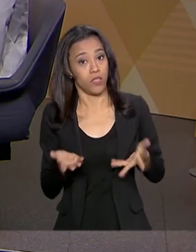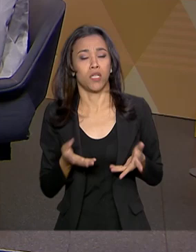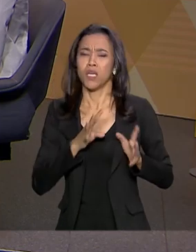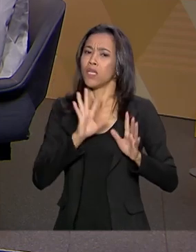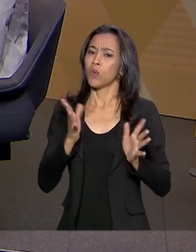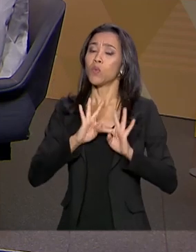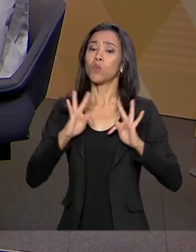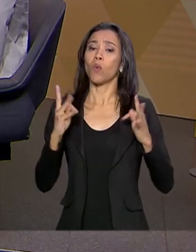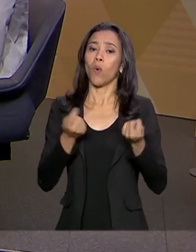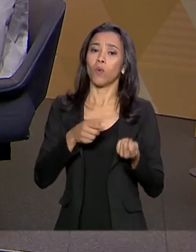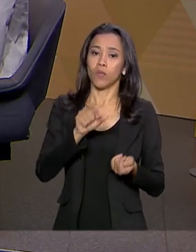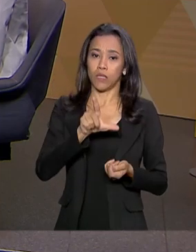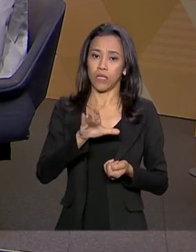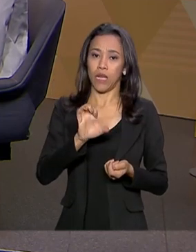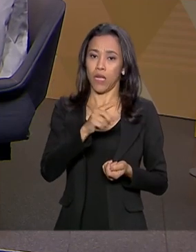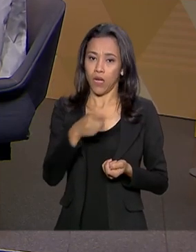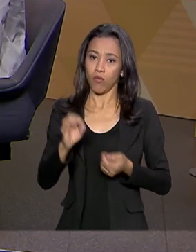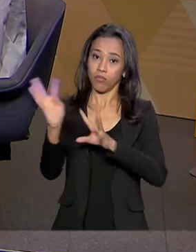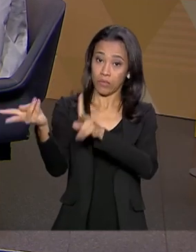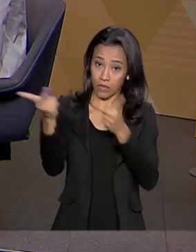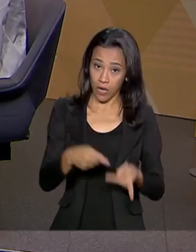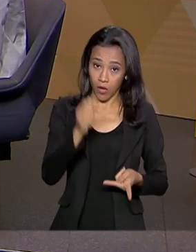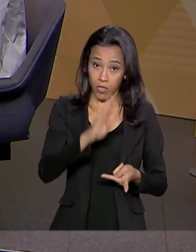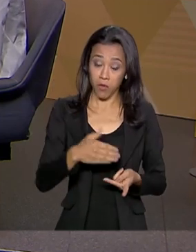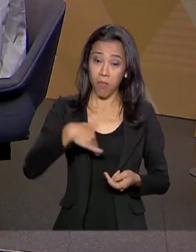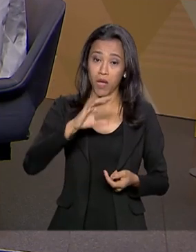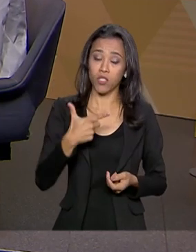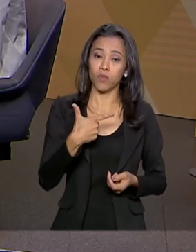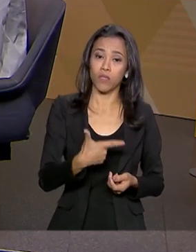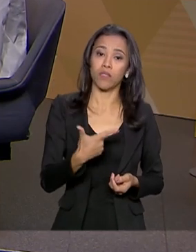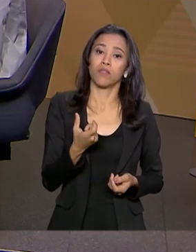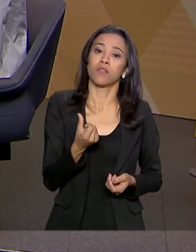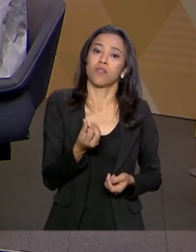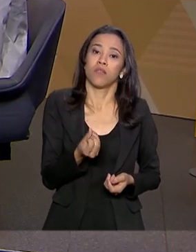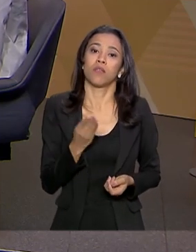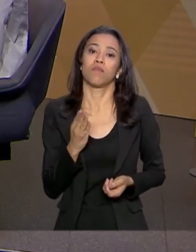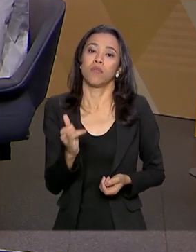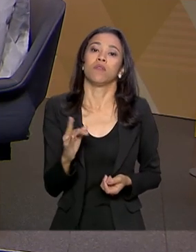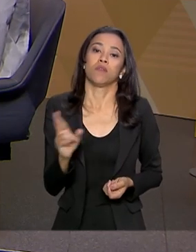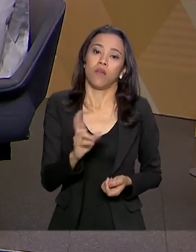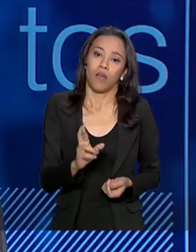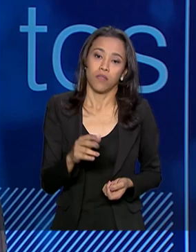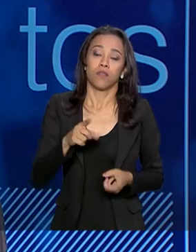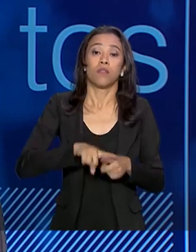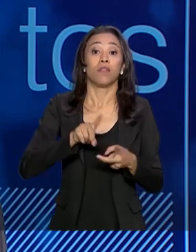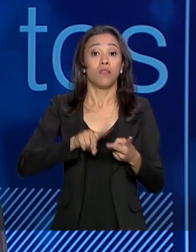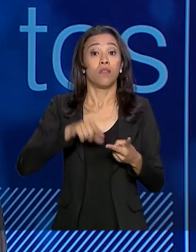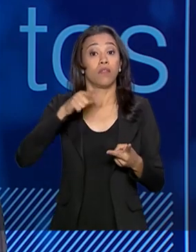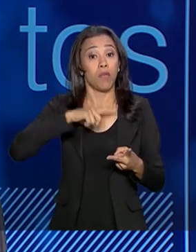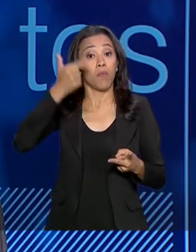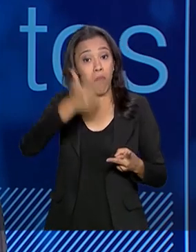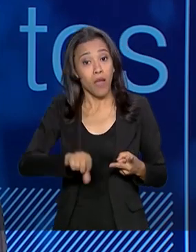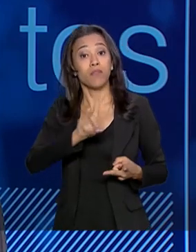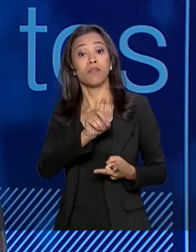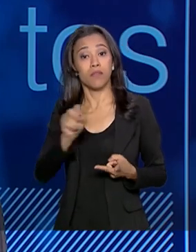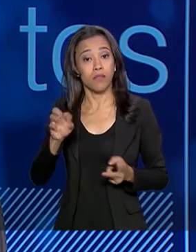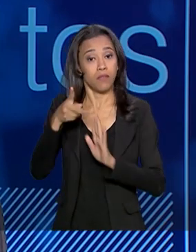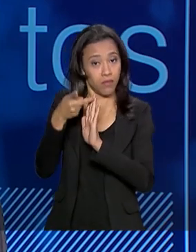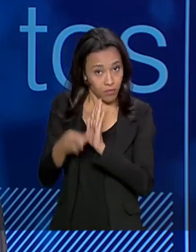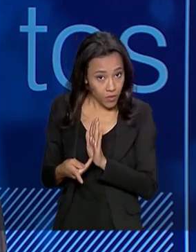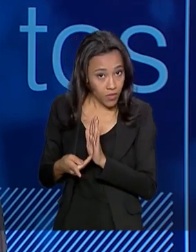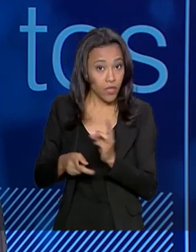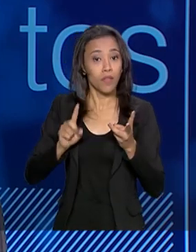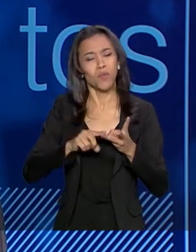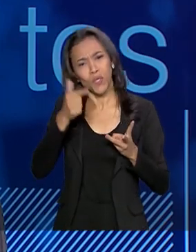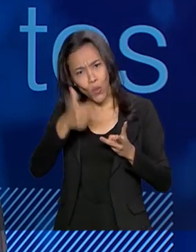leilões que foram feitos tragam para o Brasil mais de 260 bilhões de reais de investimentos. E nós temos mais 100 projetos hoje na carteira e muitos